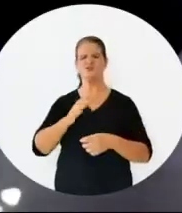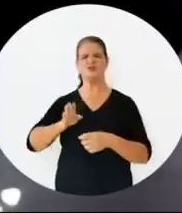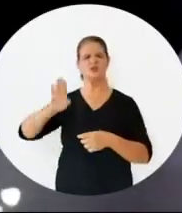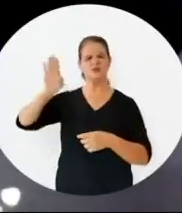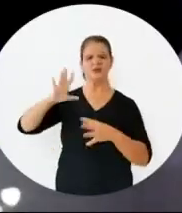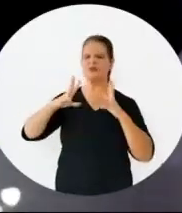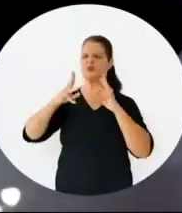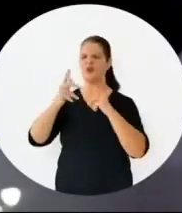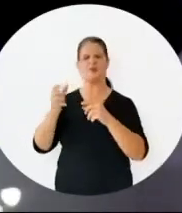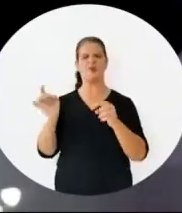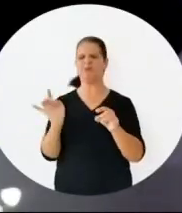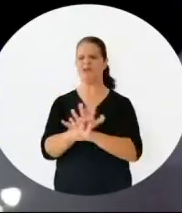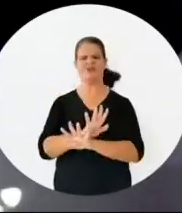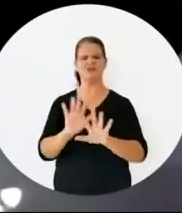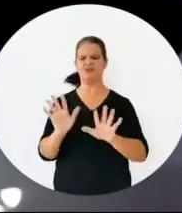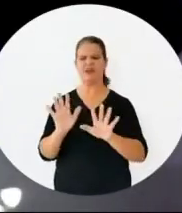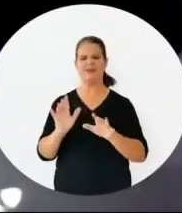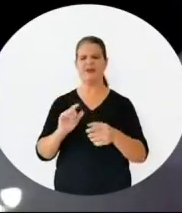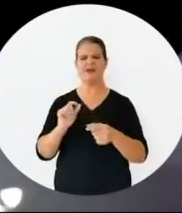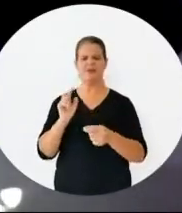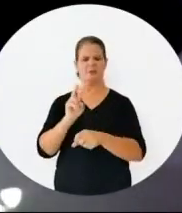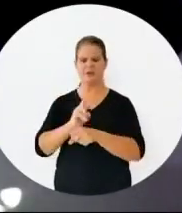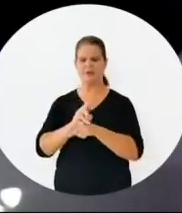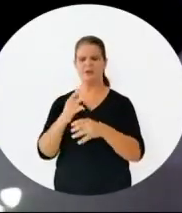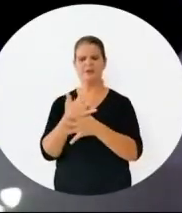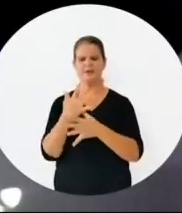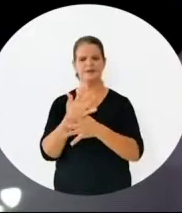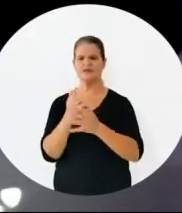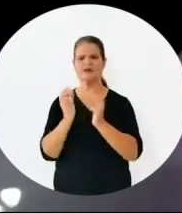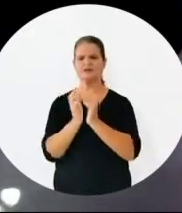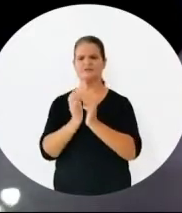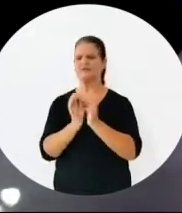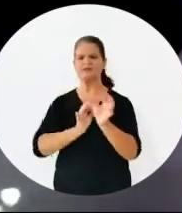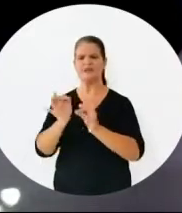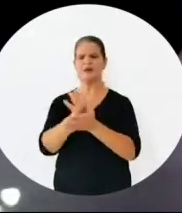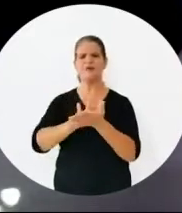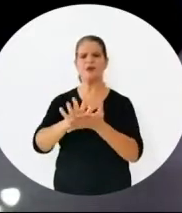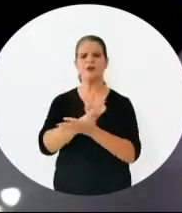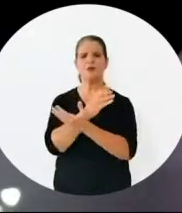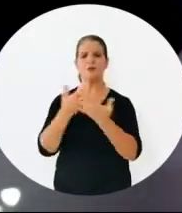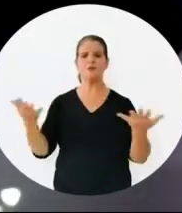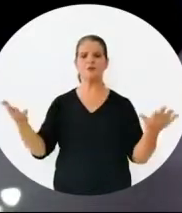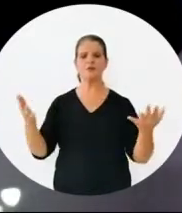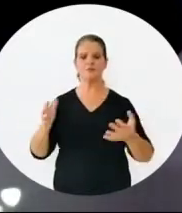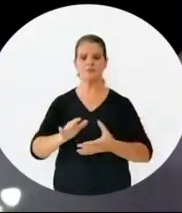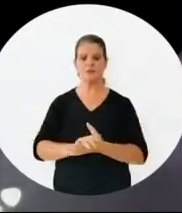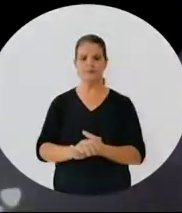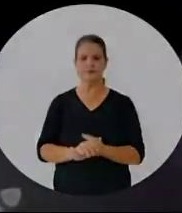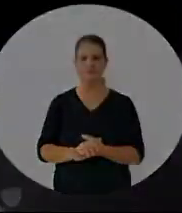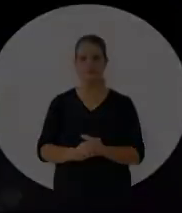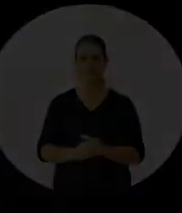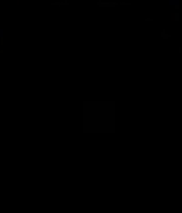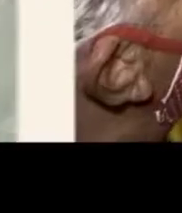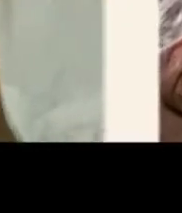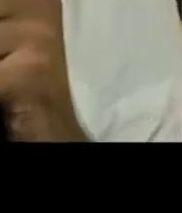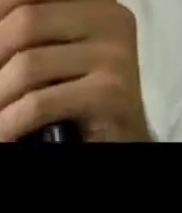está vendo o desespero de um candidato totalmente despreparado para tomar conta da cidade do Recife, sem preparo nenhum.